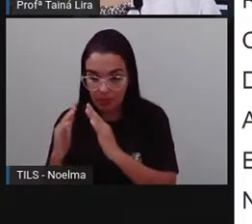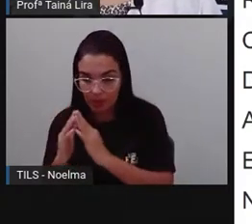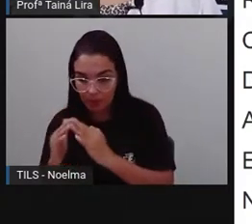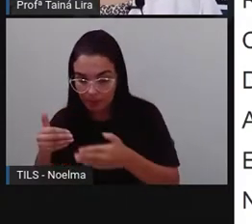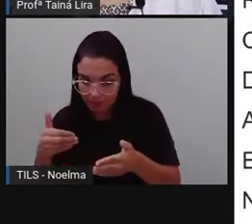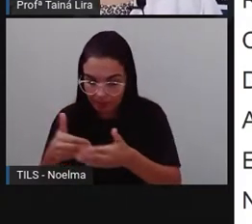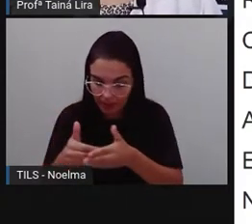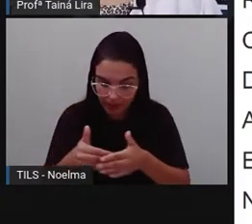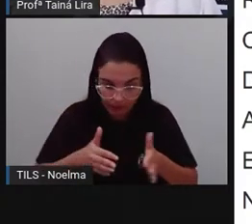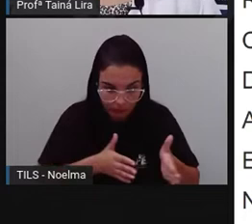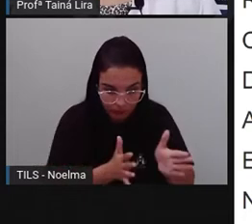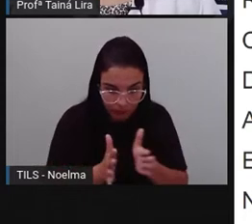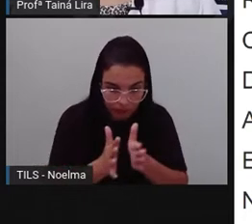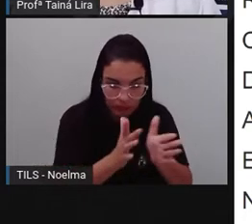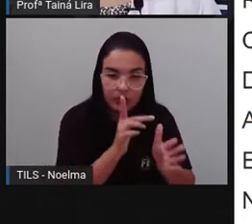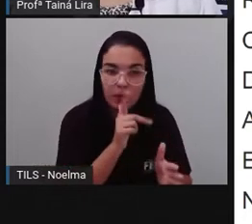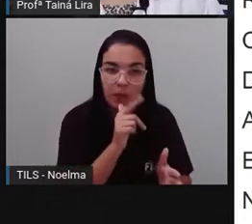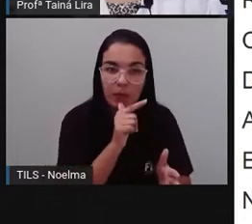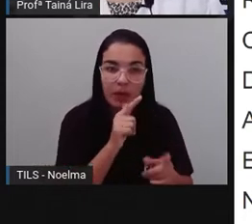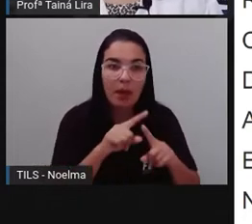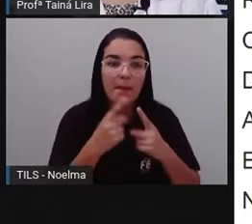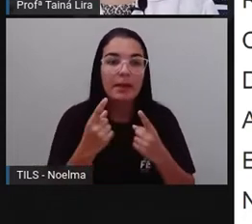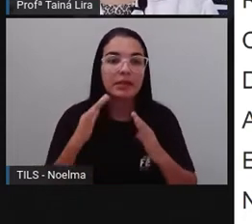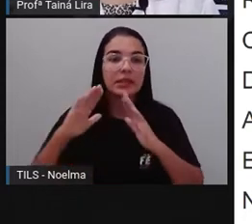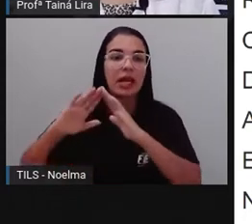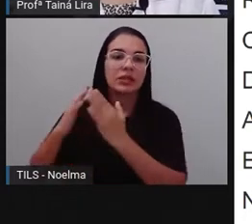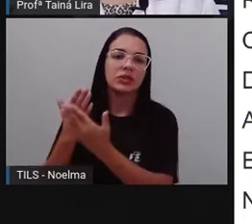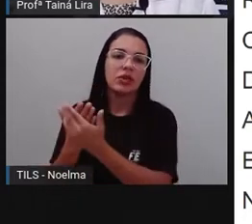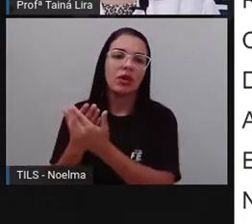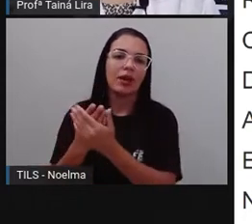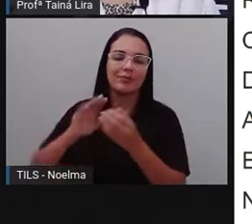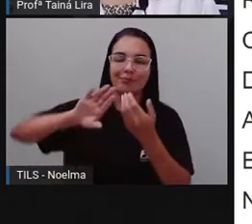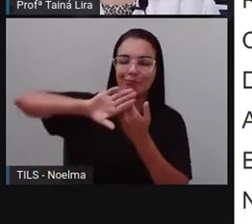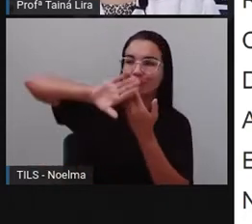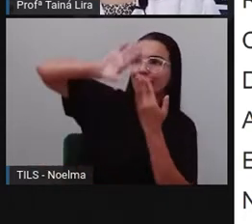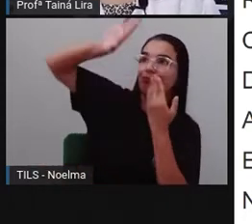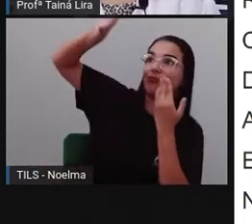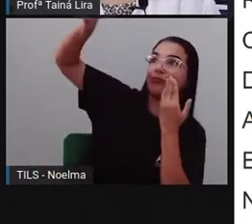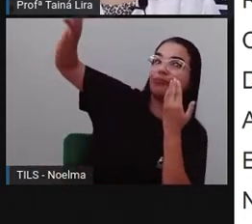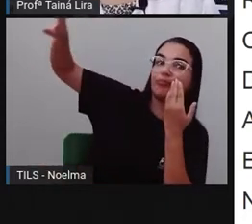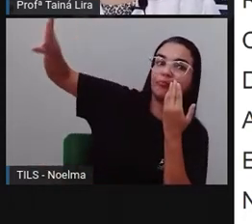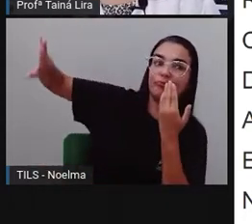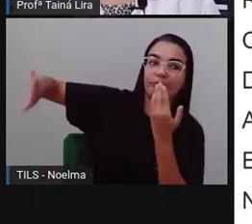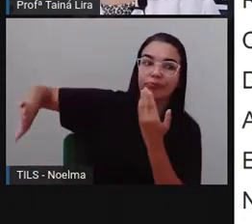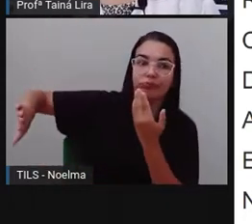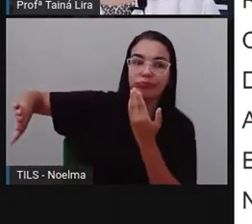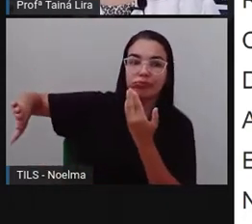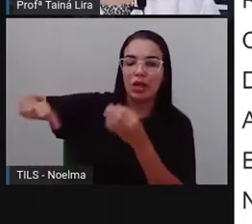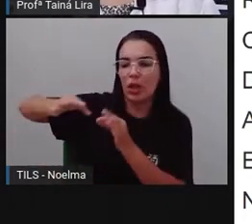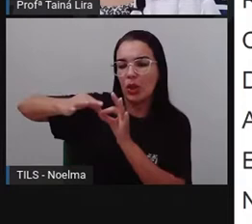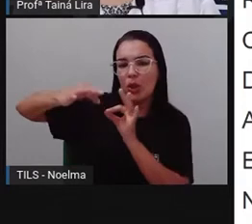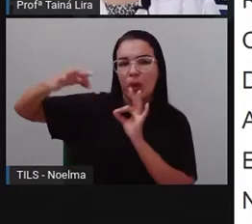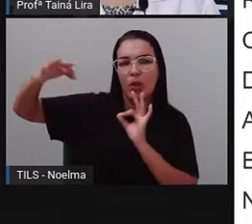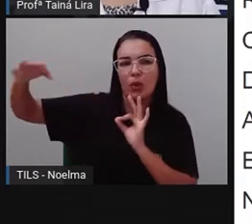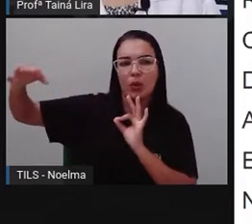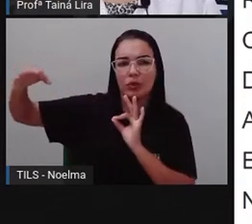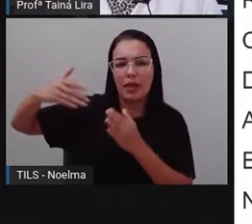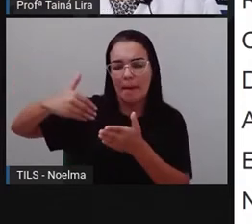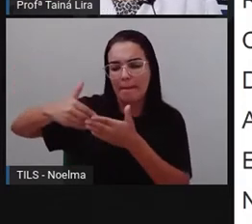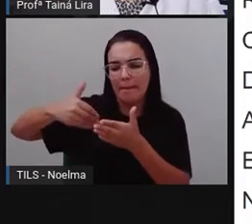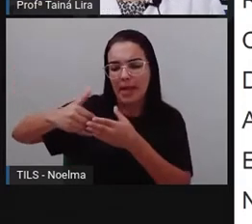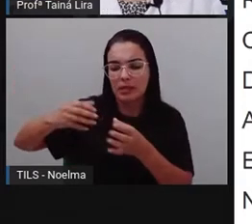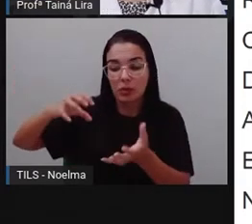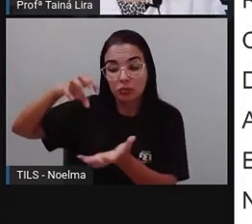e a escola está lá na outra margem do rio, certo? Já próximo lá da região do centro das cidades.